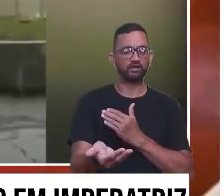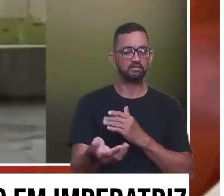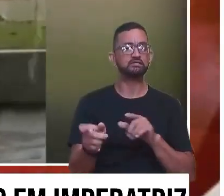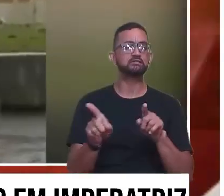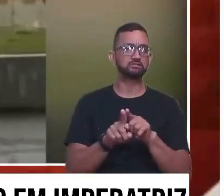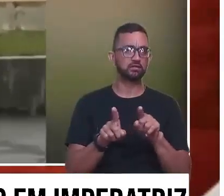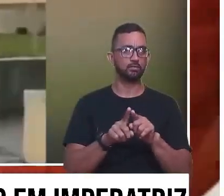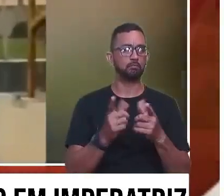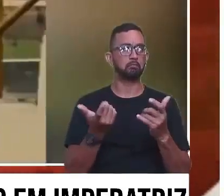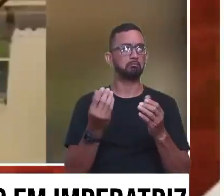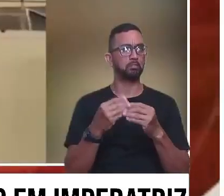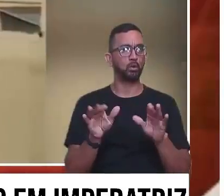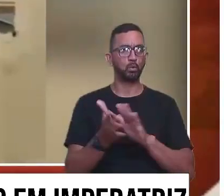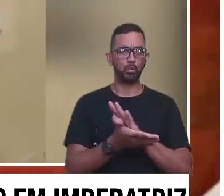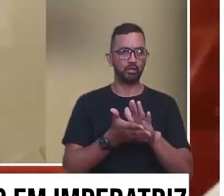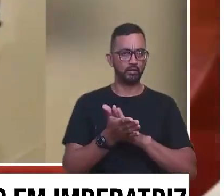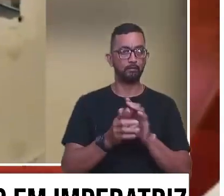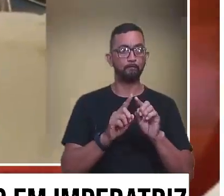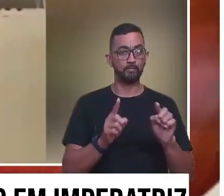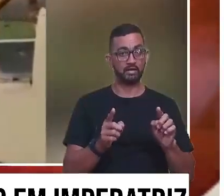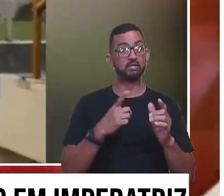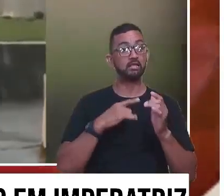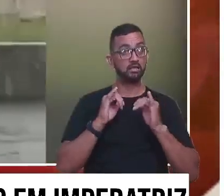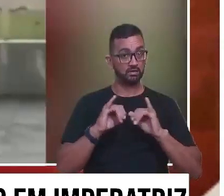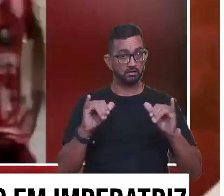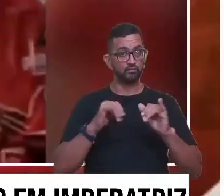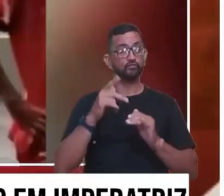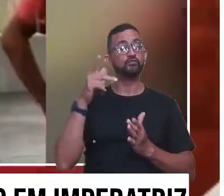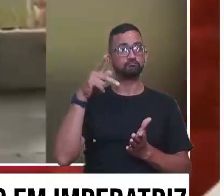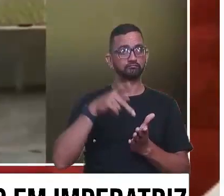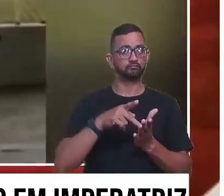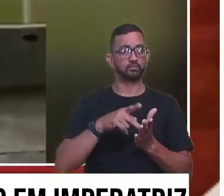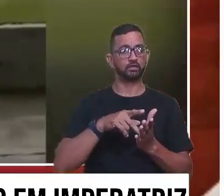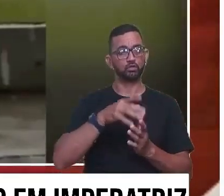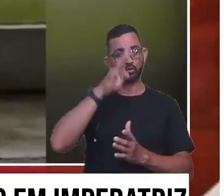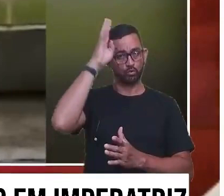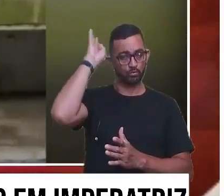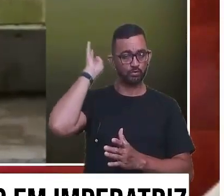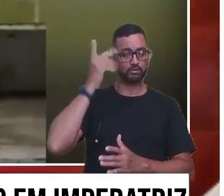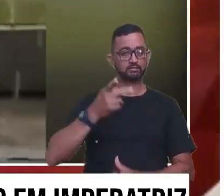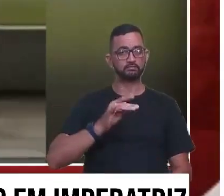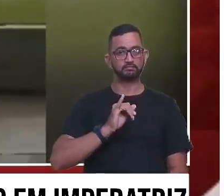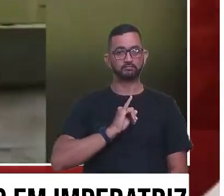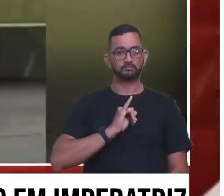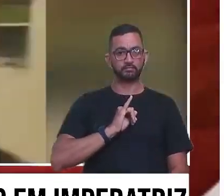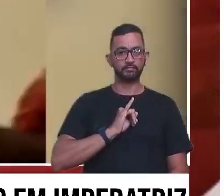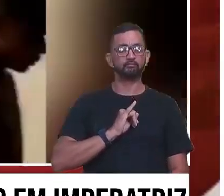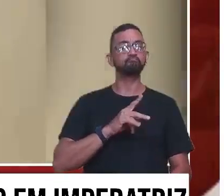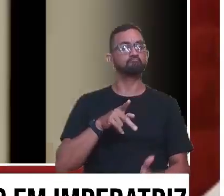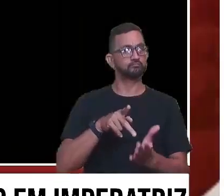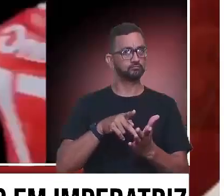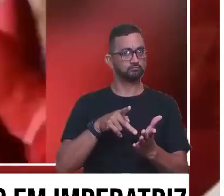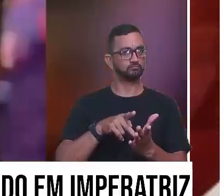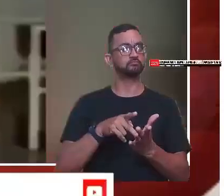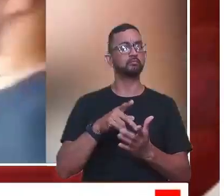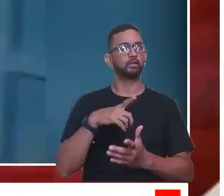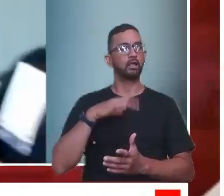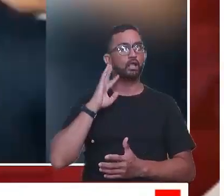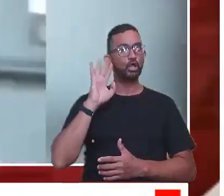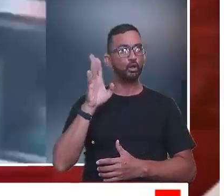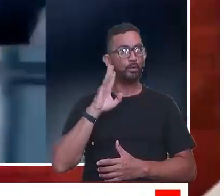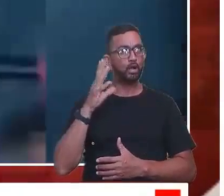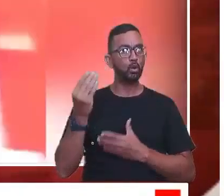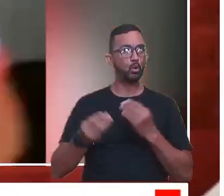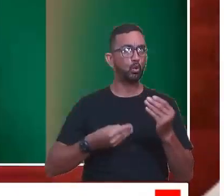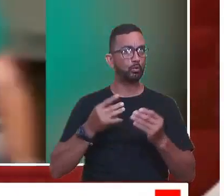foram na frente das casas, mas não obstruíram a rua. Essa informação é oficial também do Corpo de Bombeiros de Imperatriz. Ananda, realmente, a gente